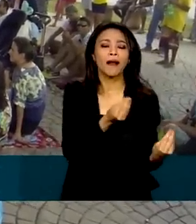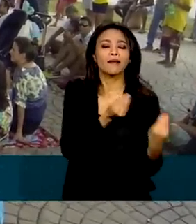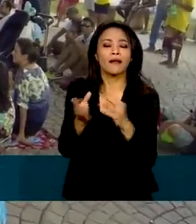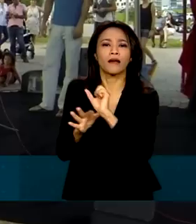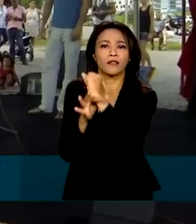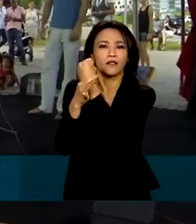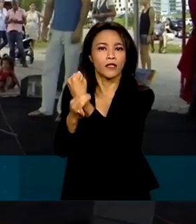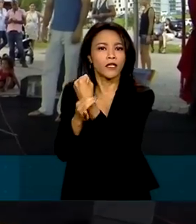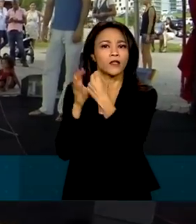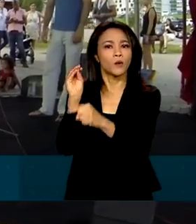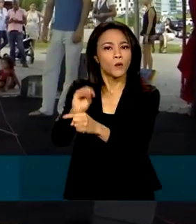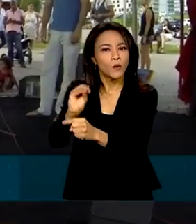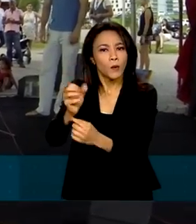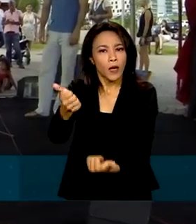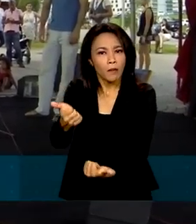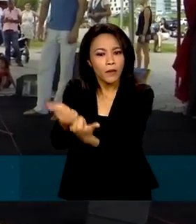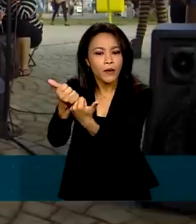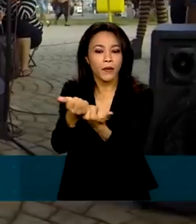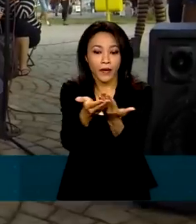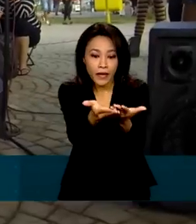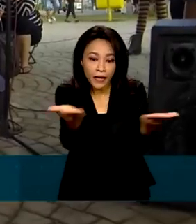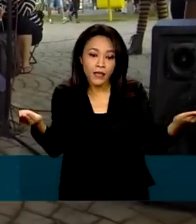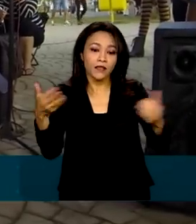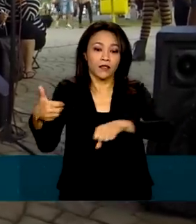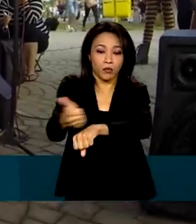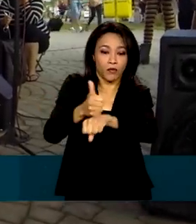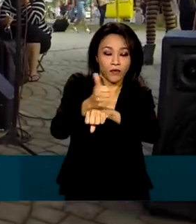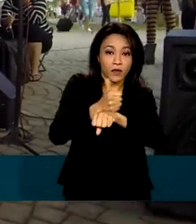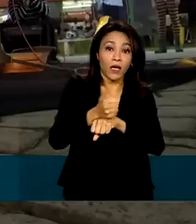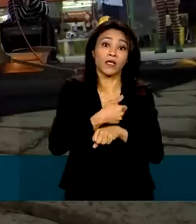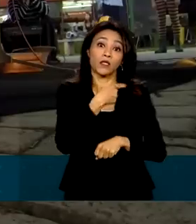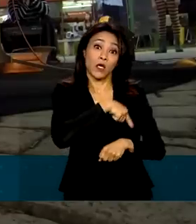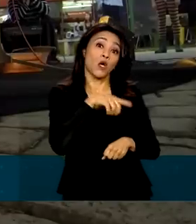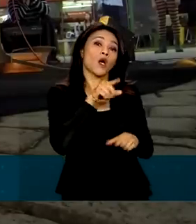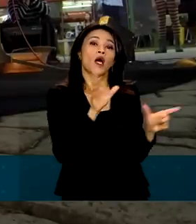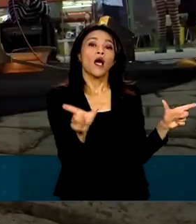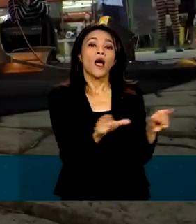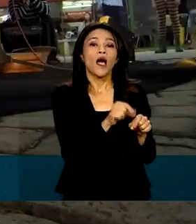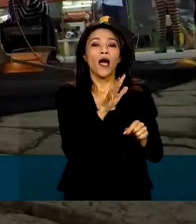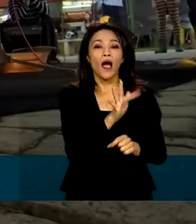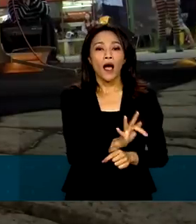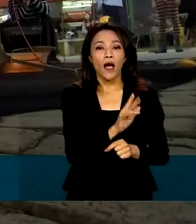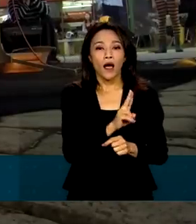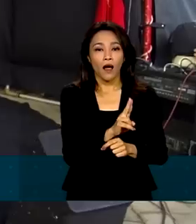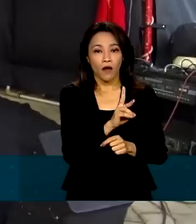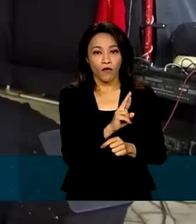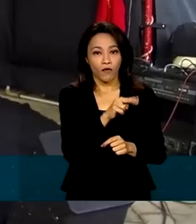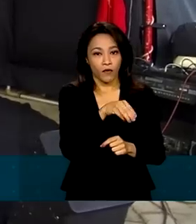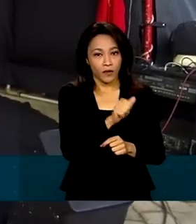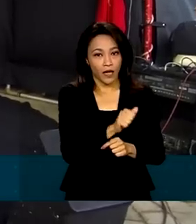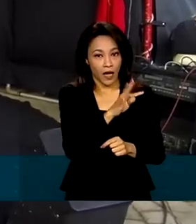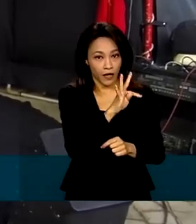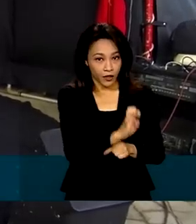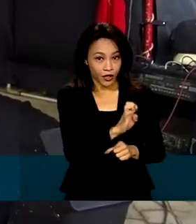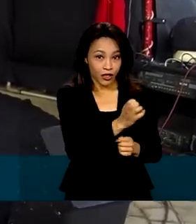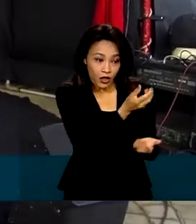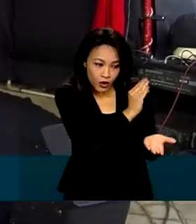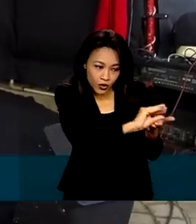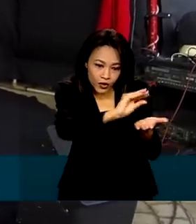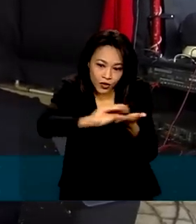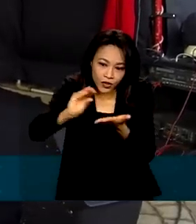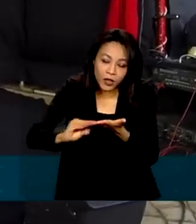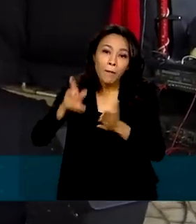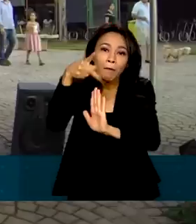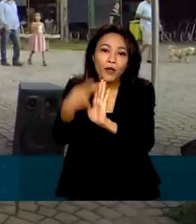assistência às trupes de circo, a Funarte destinou recursos para contemplar projetos das cinco